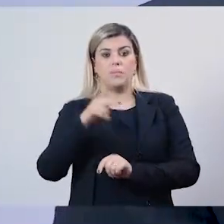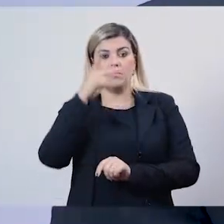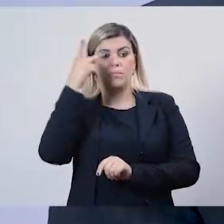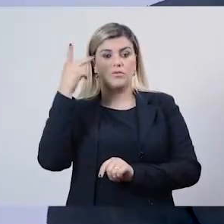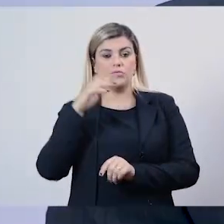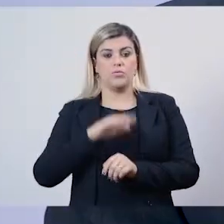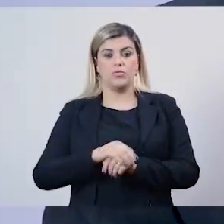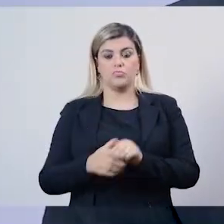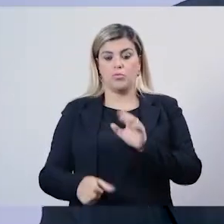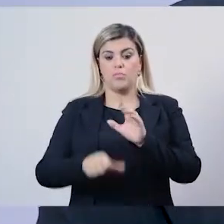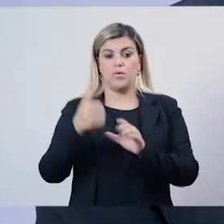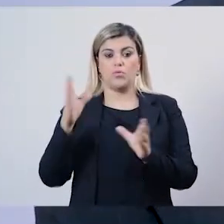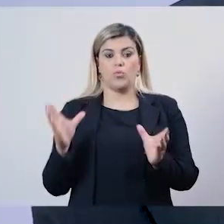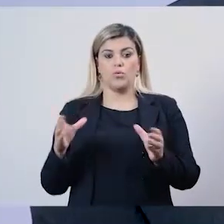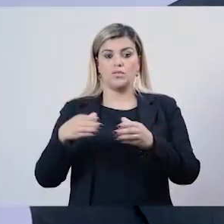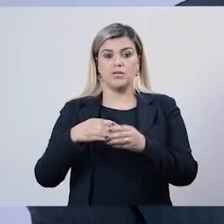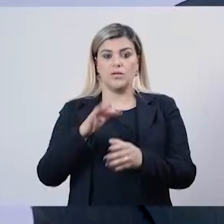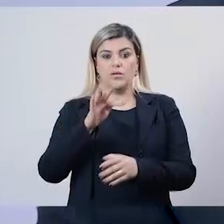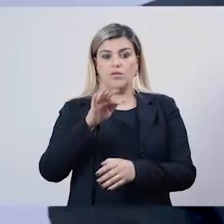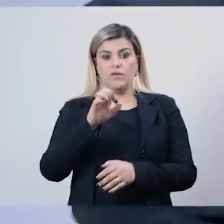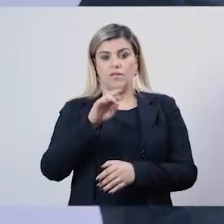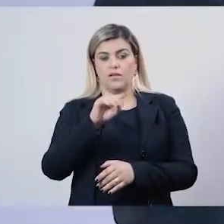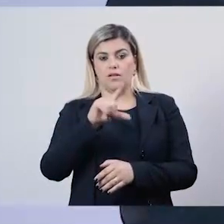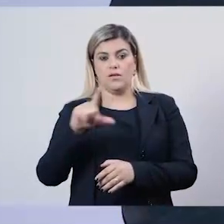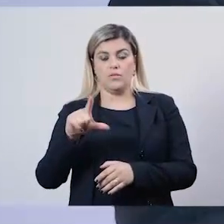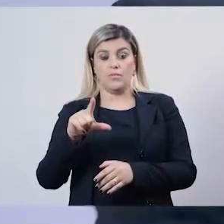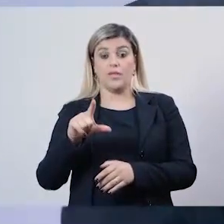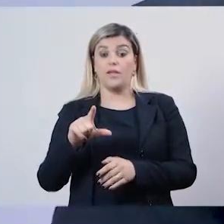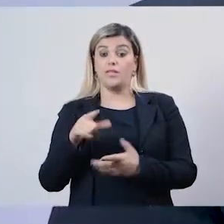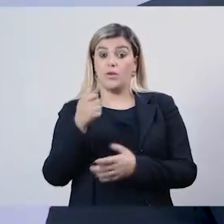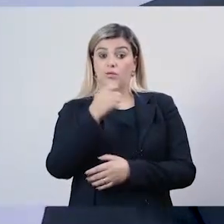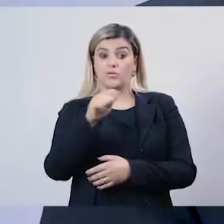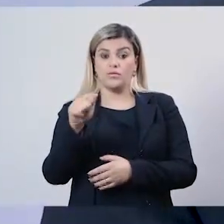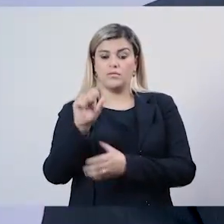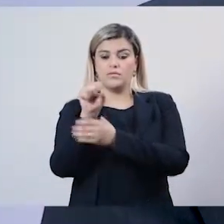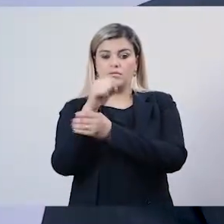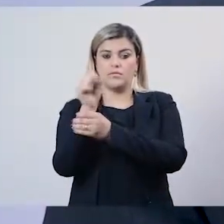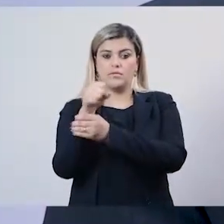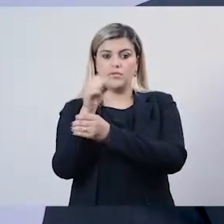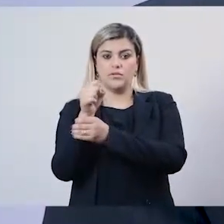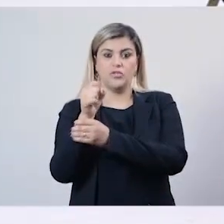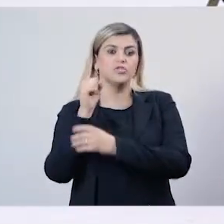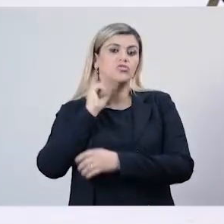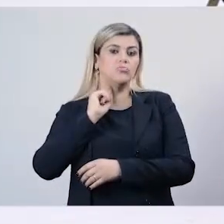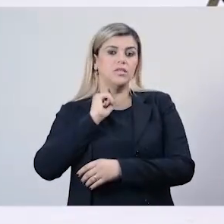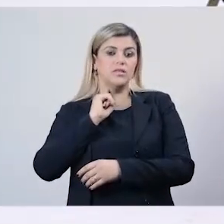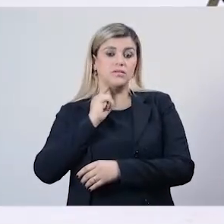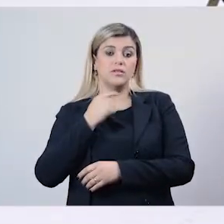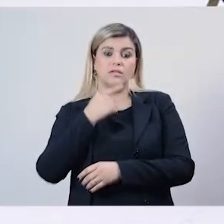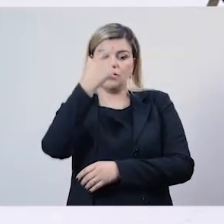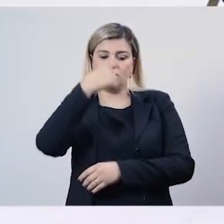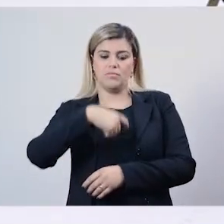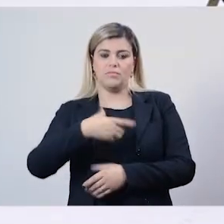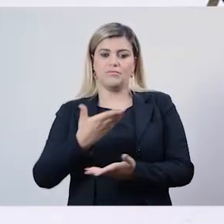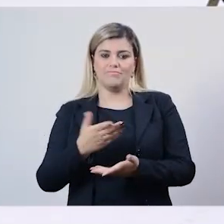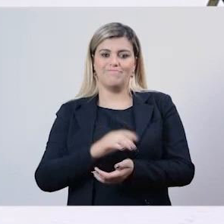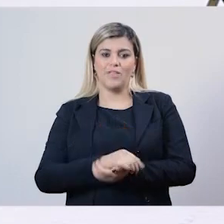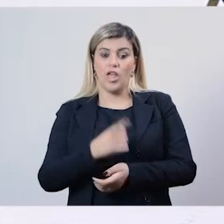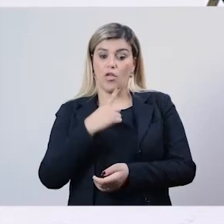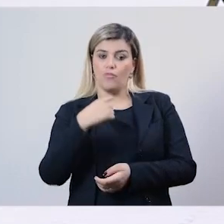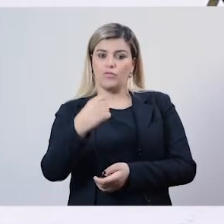Aí a Associação Mineira de Fisioterapeutas indicou cinco nomes, o meu, um deles. Eu fui escolhido.